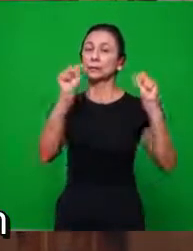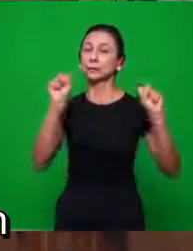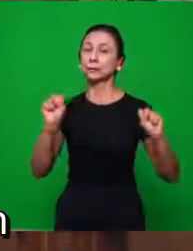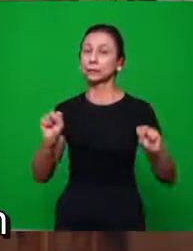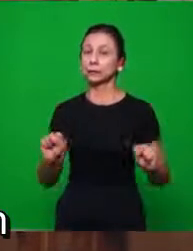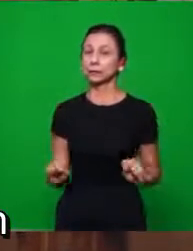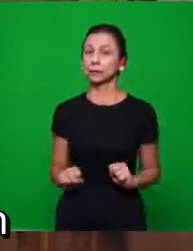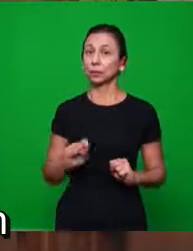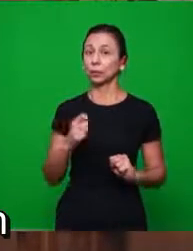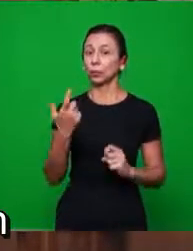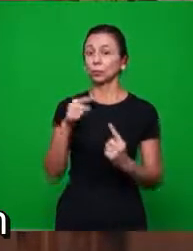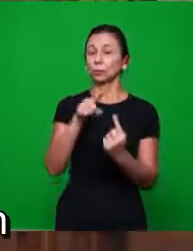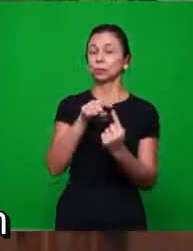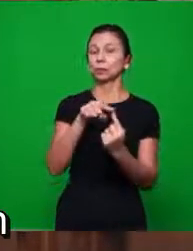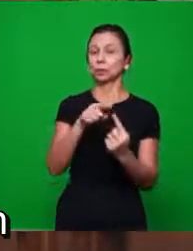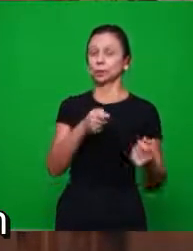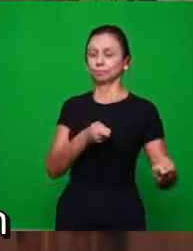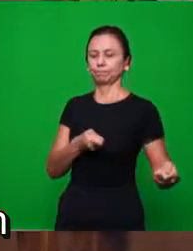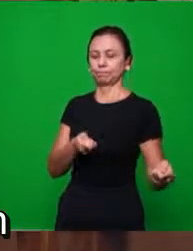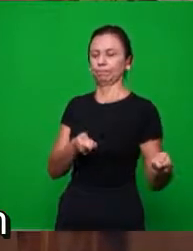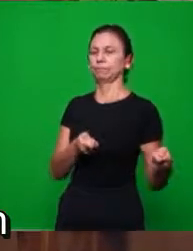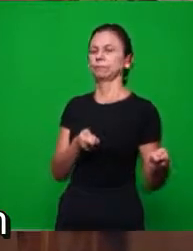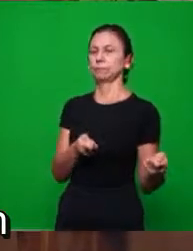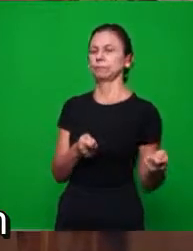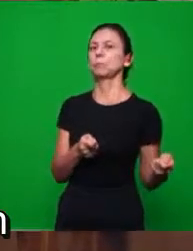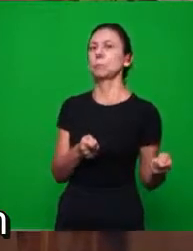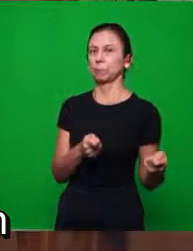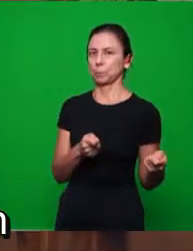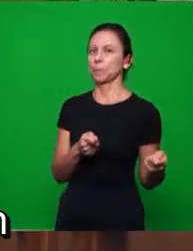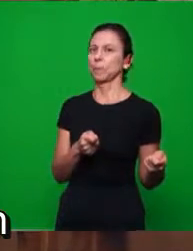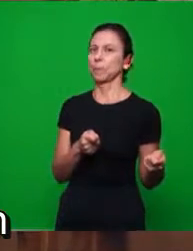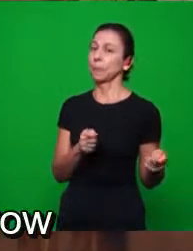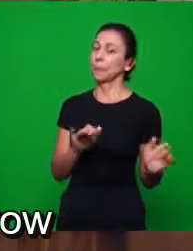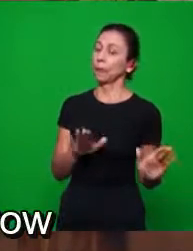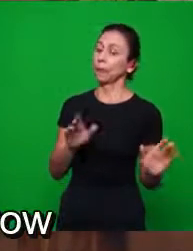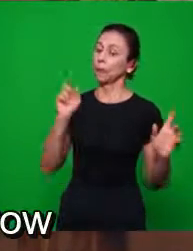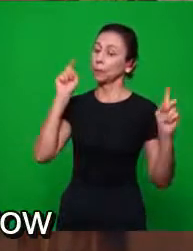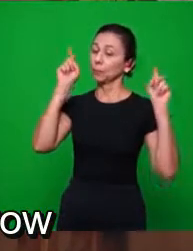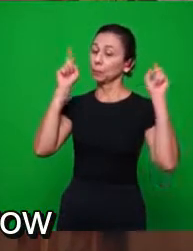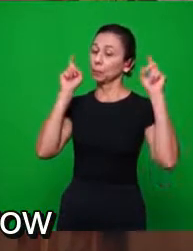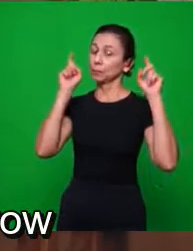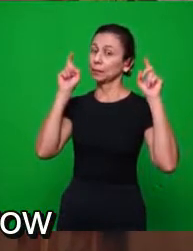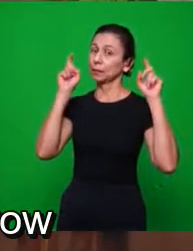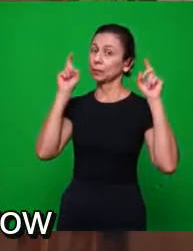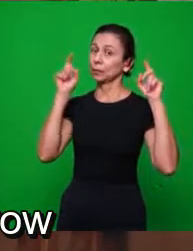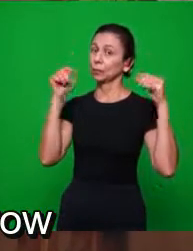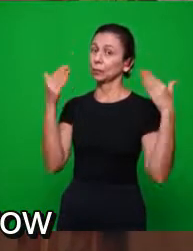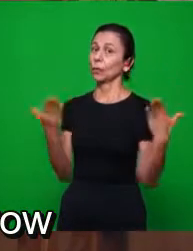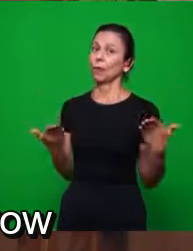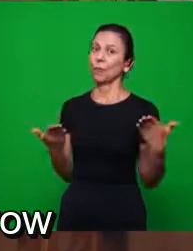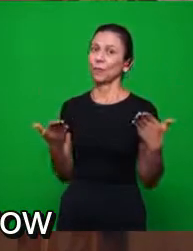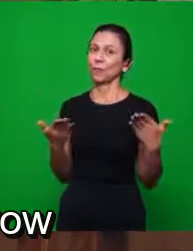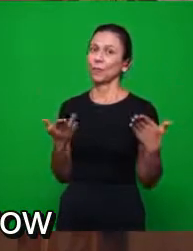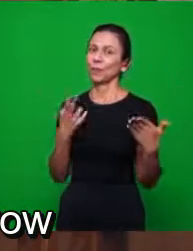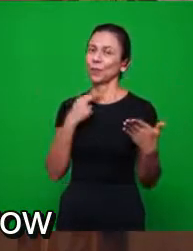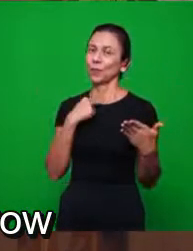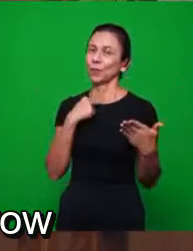num outro tipo de ataque, onde a preocupação era não deixar o trigo